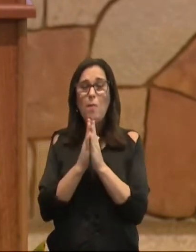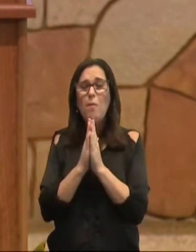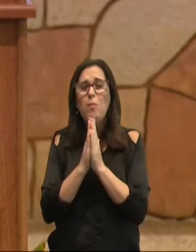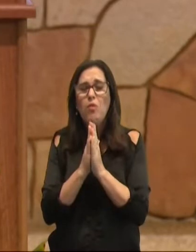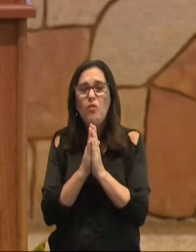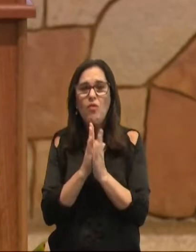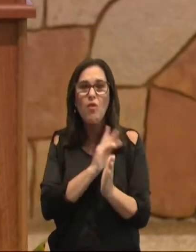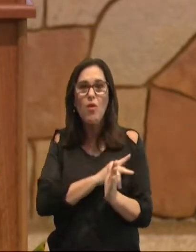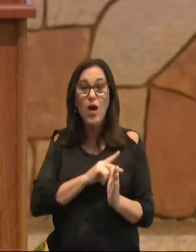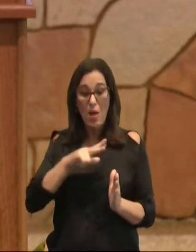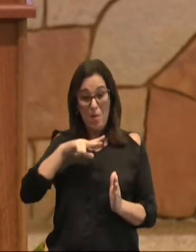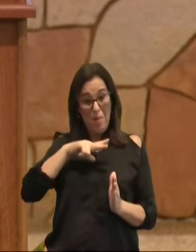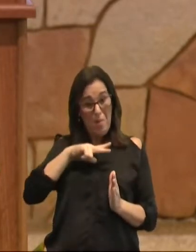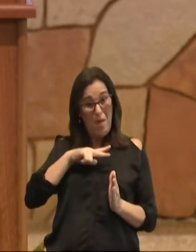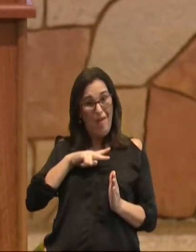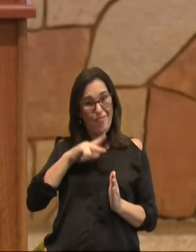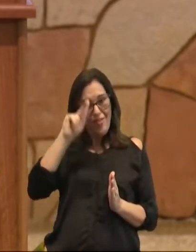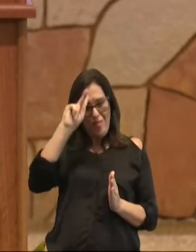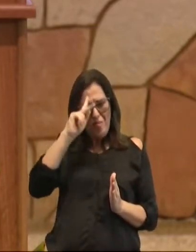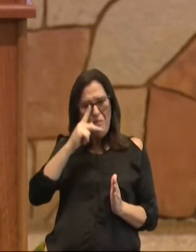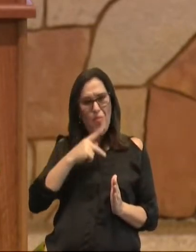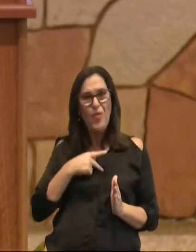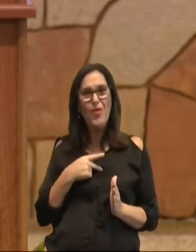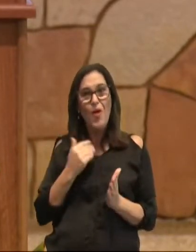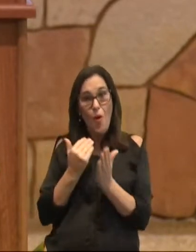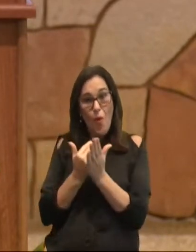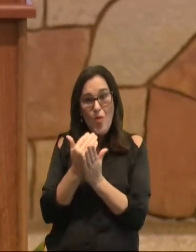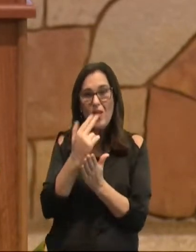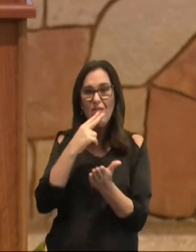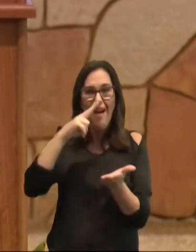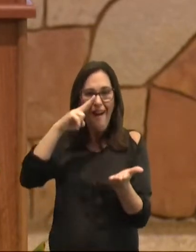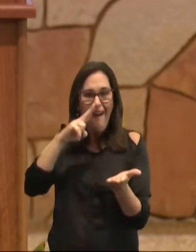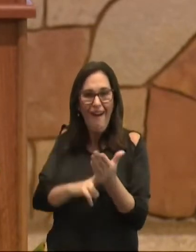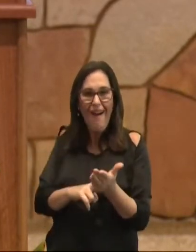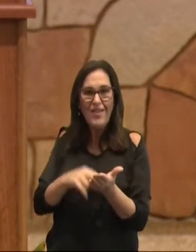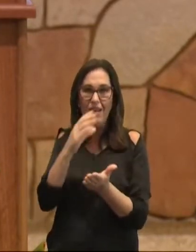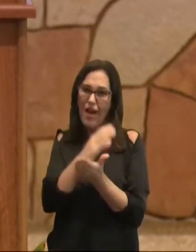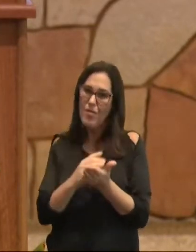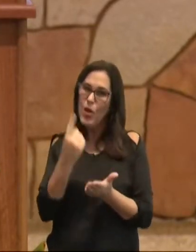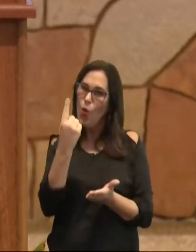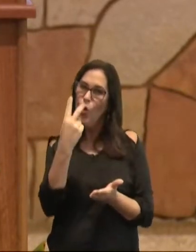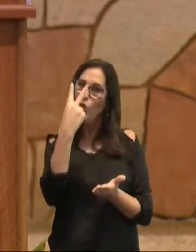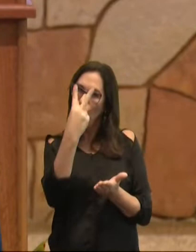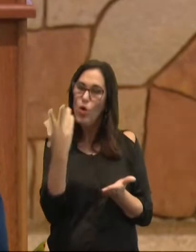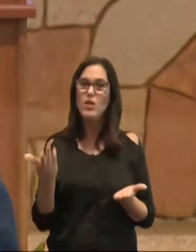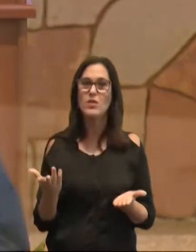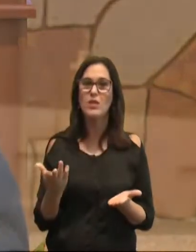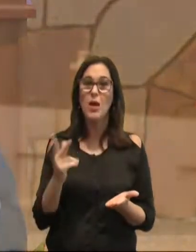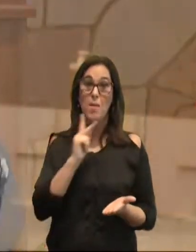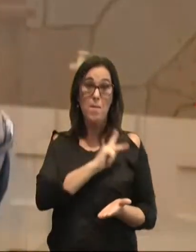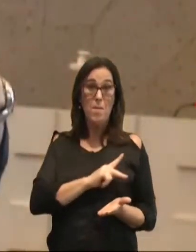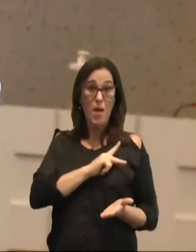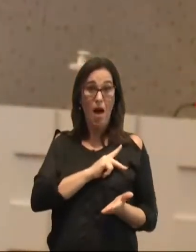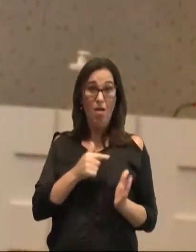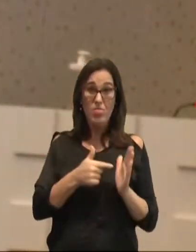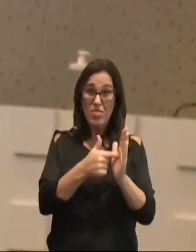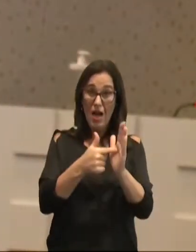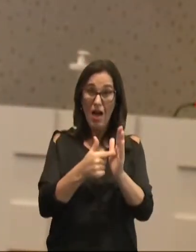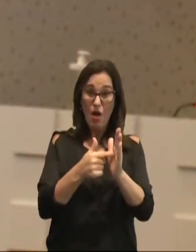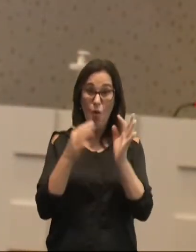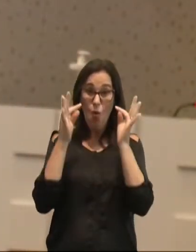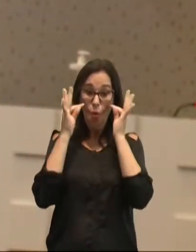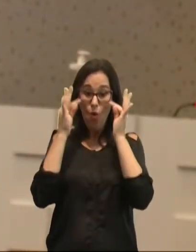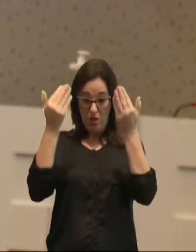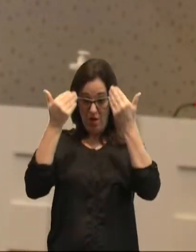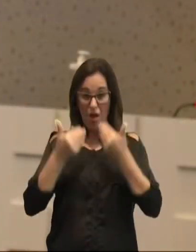apelo pessoal, nós vimos no começo da carta, nos capítulos 1 e 2, que Paulo dá o seu próprio exemplo,